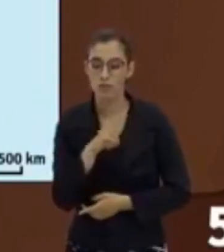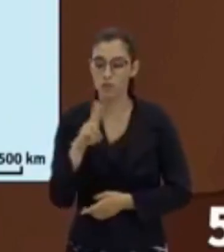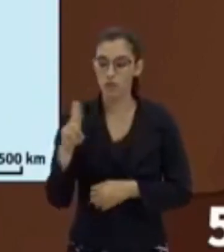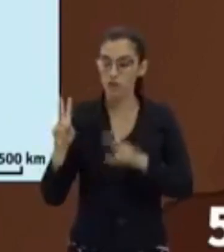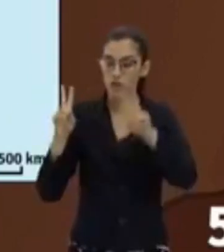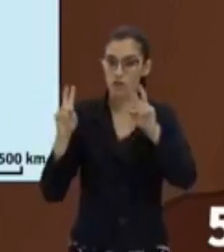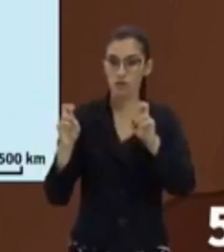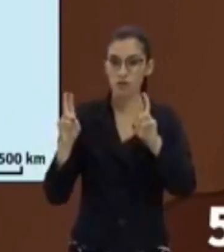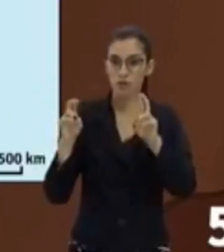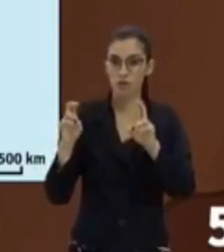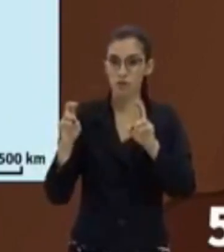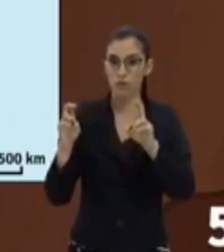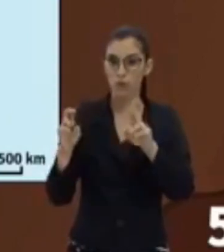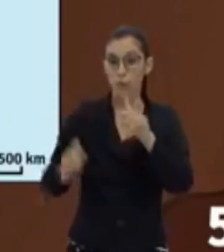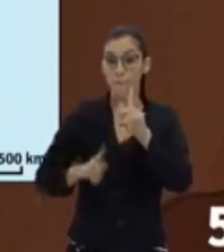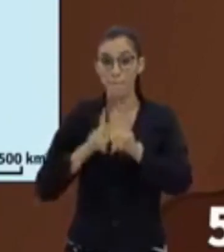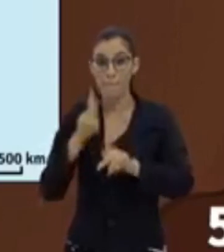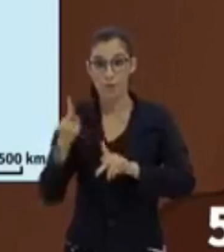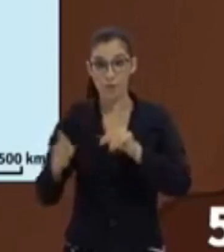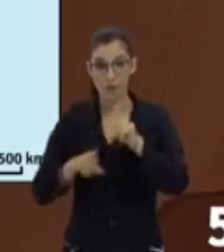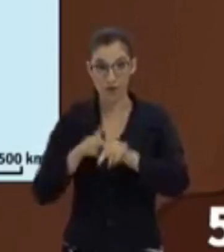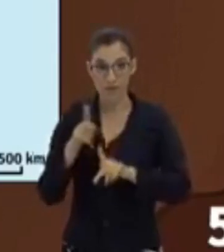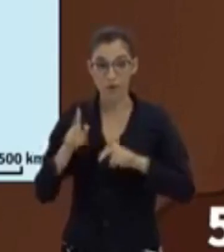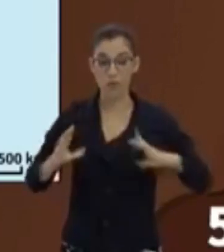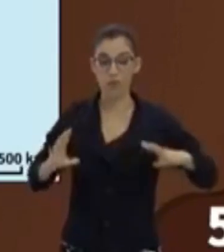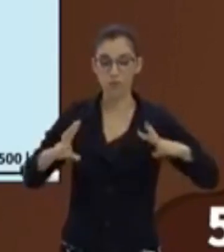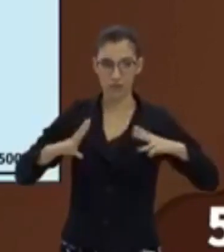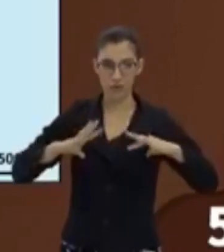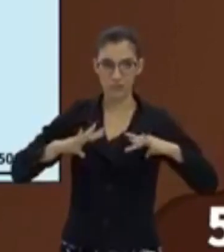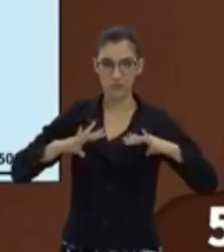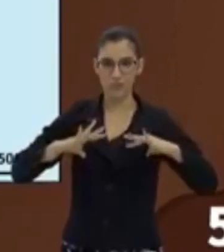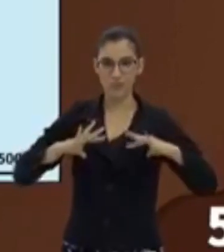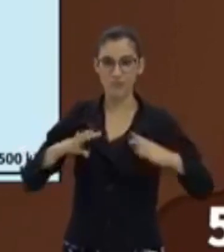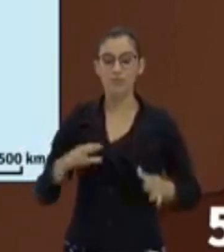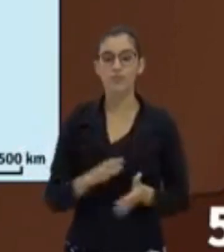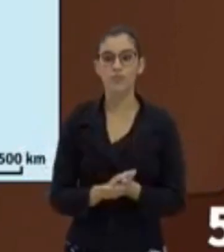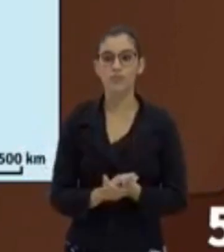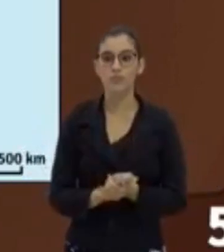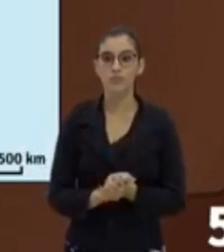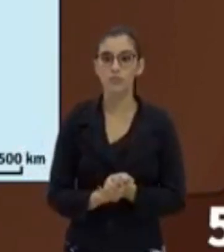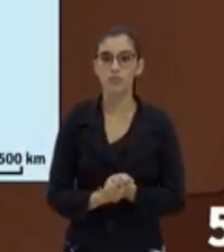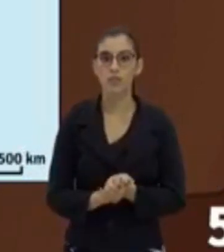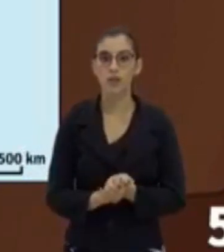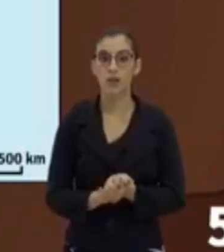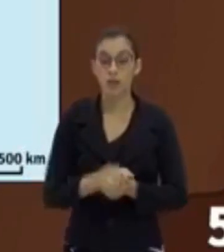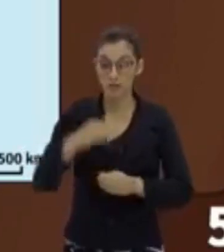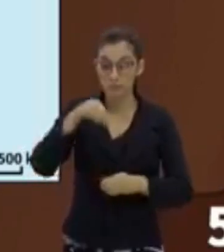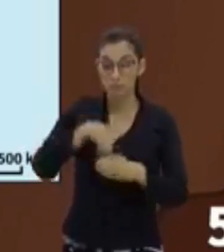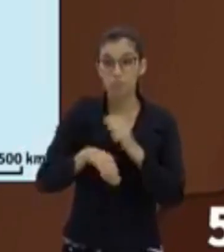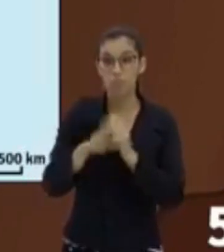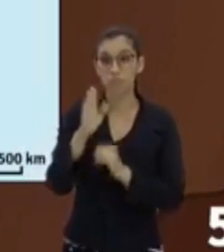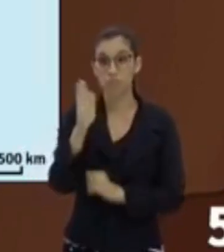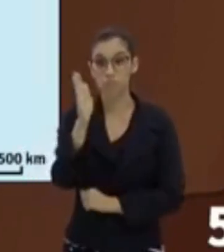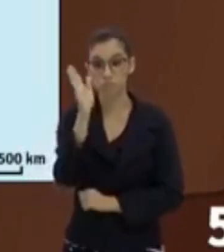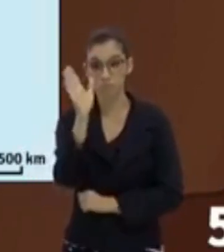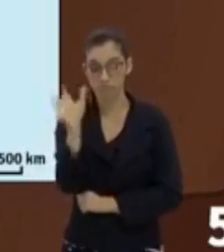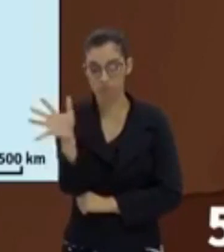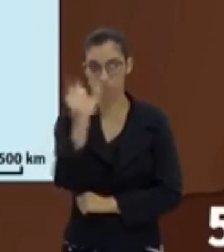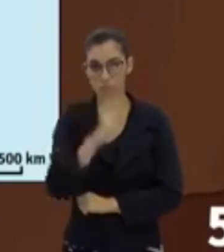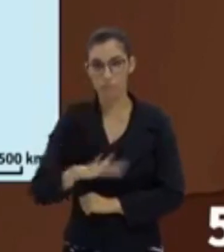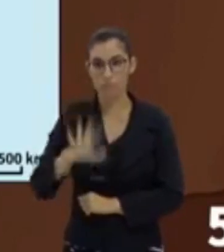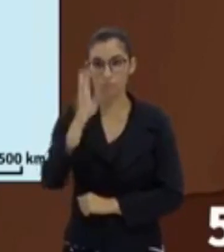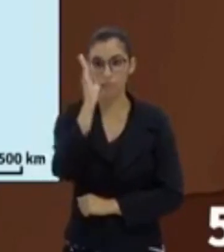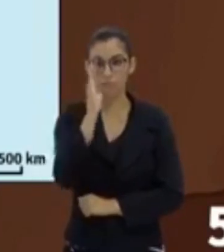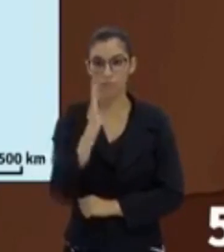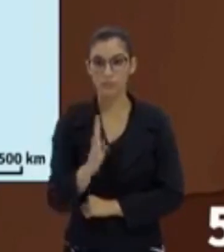mapa, eu vou obter informações acerca da população urbana no território brasileiro. observa que há uma